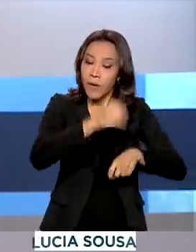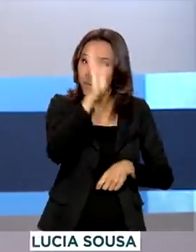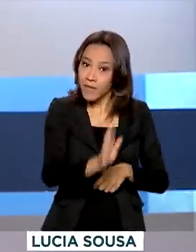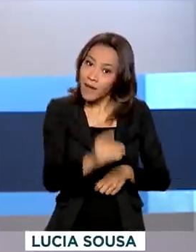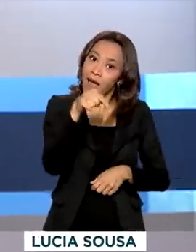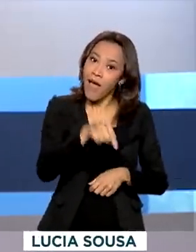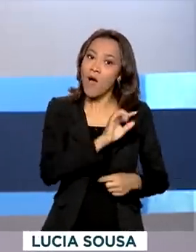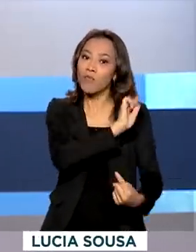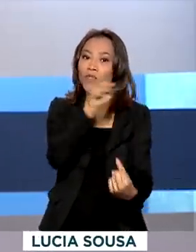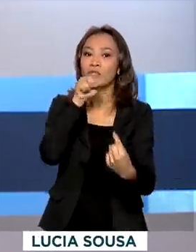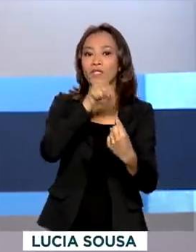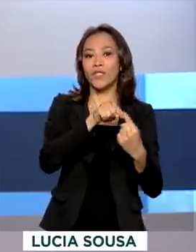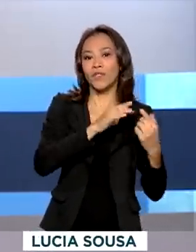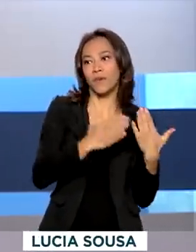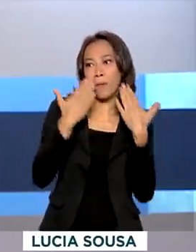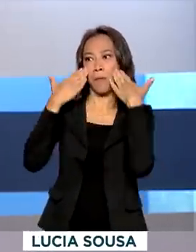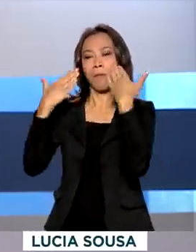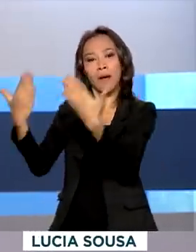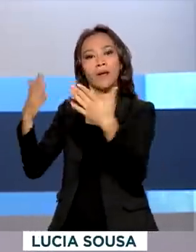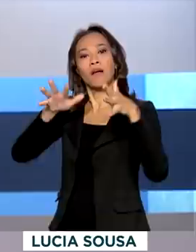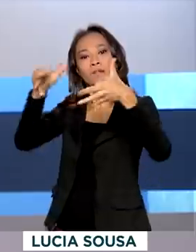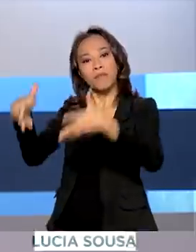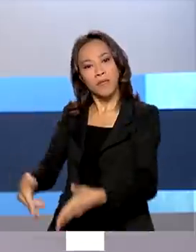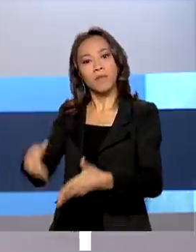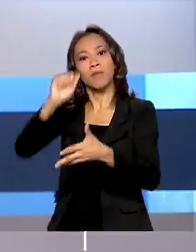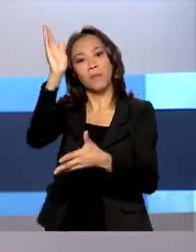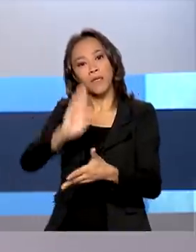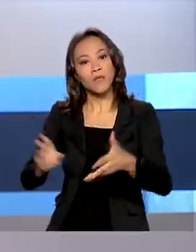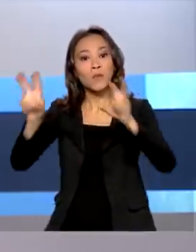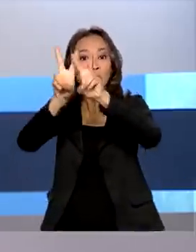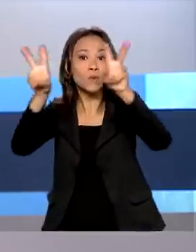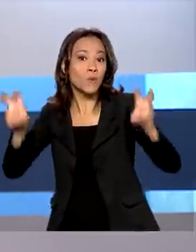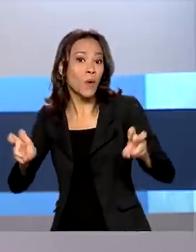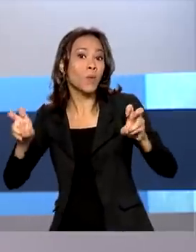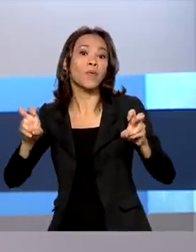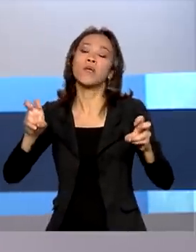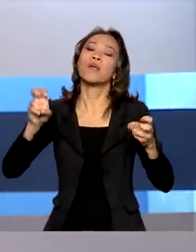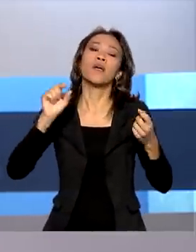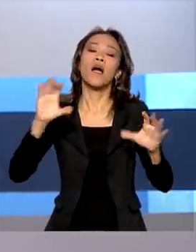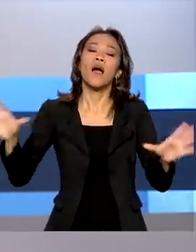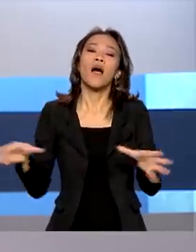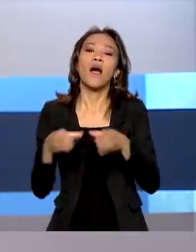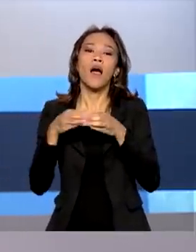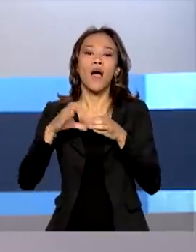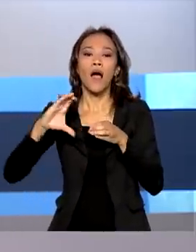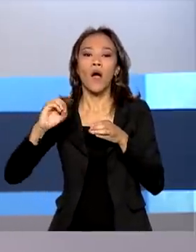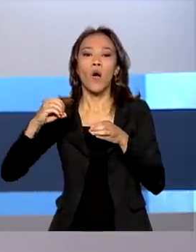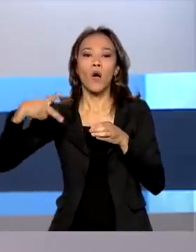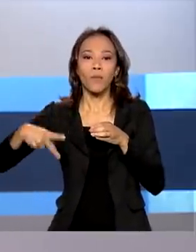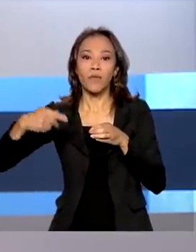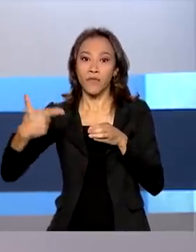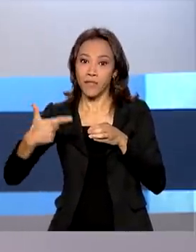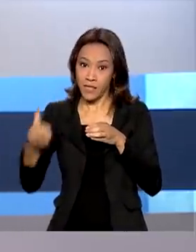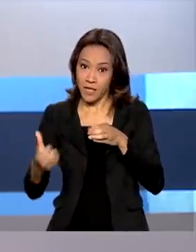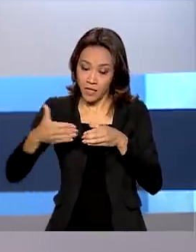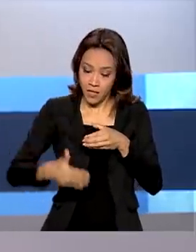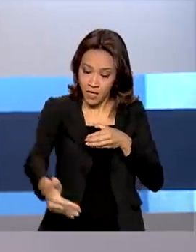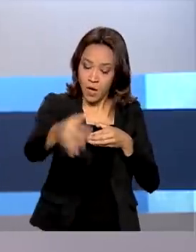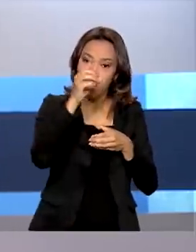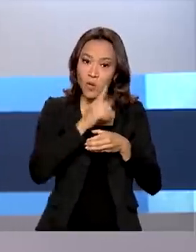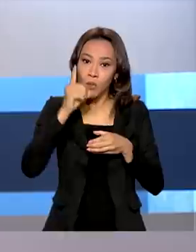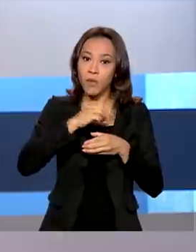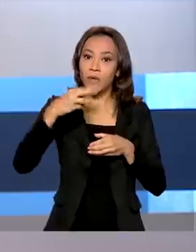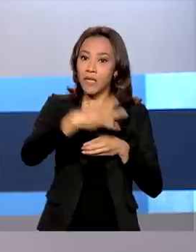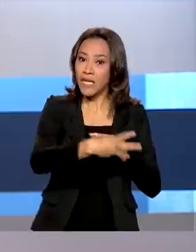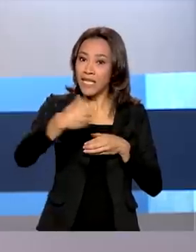Brasil na Conferência das Nações Unidas sobre Mudanças Climáticas. A COP26 começa neste domingo 31 de outubro em